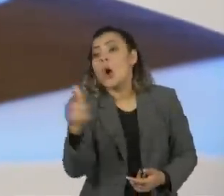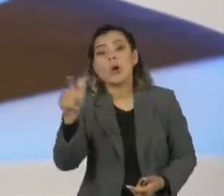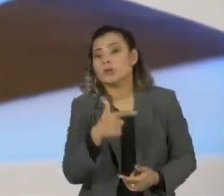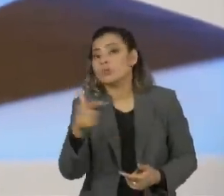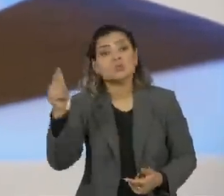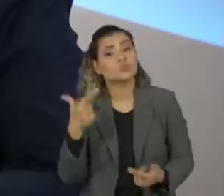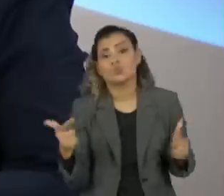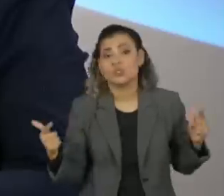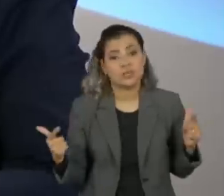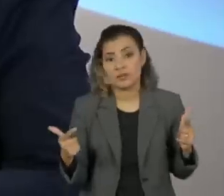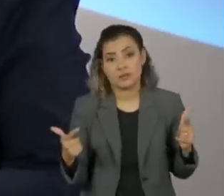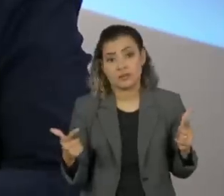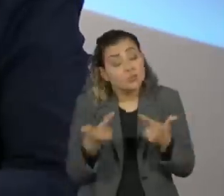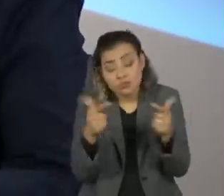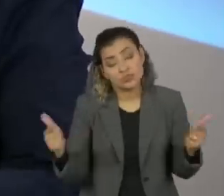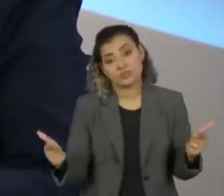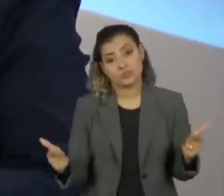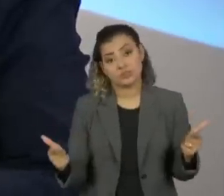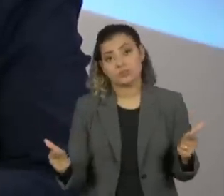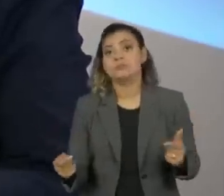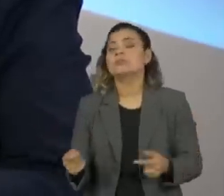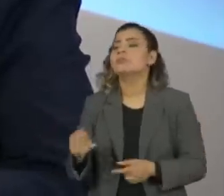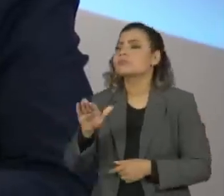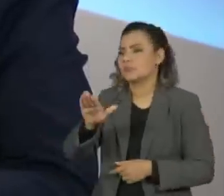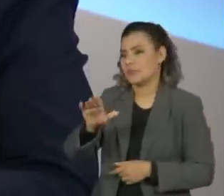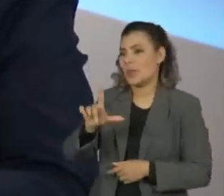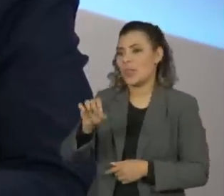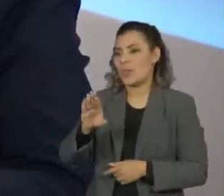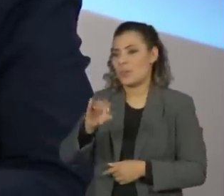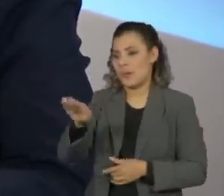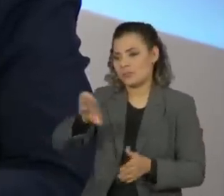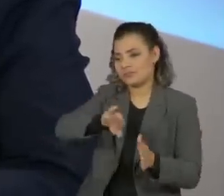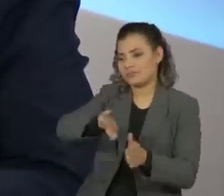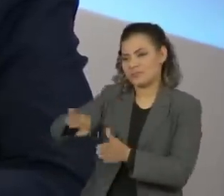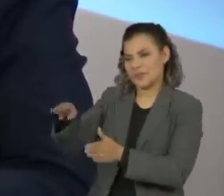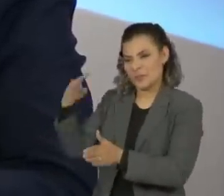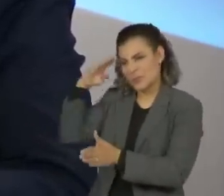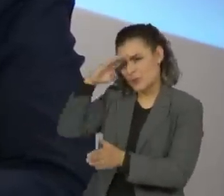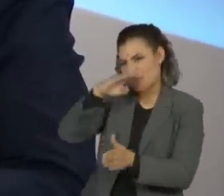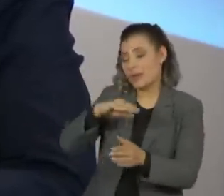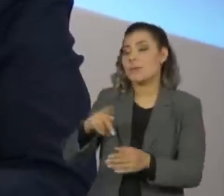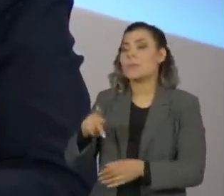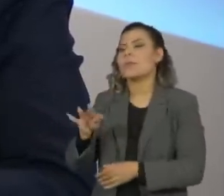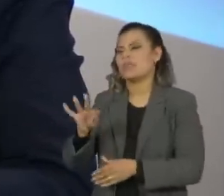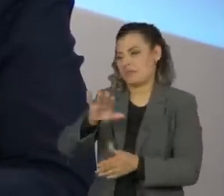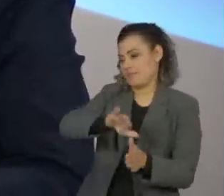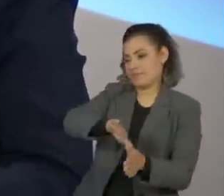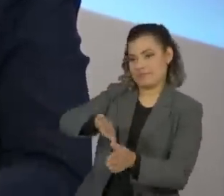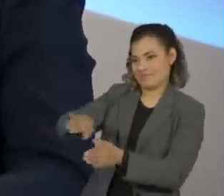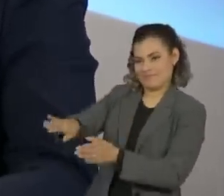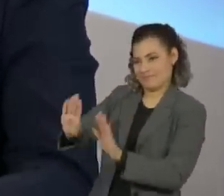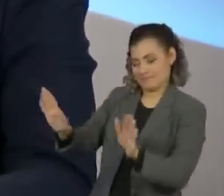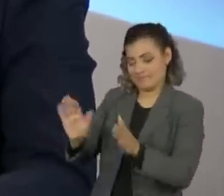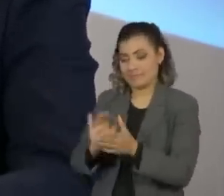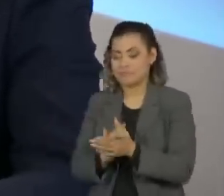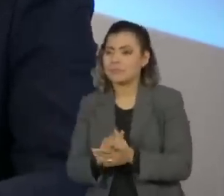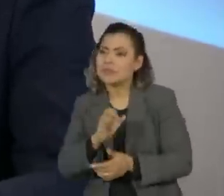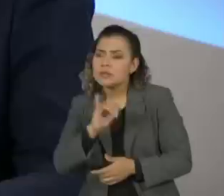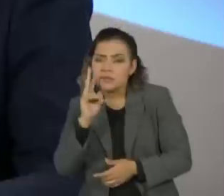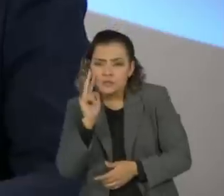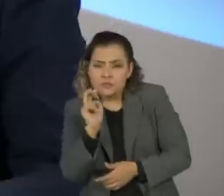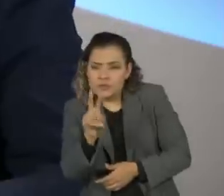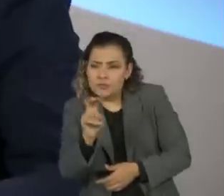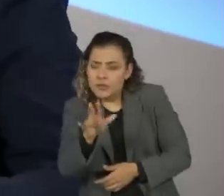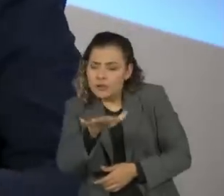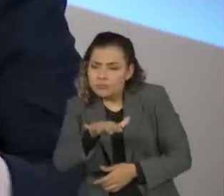ou era outro. Lobão, deixando um pouquinho de lado Bolsonaro e PT, se a gente olhar um pouquinho, uma visão um